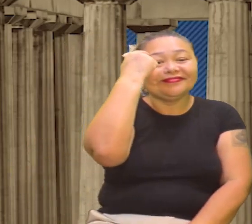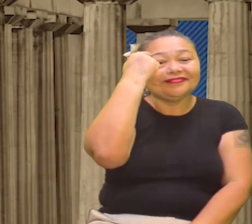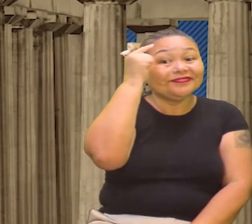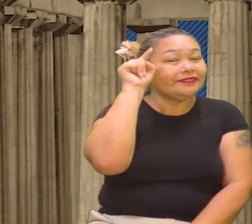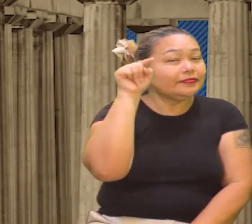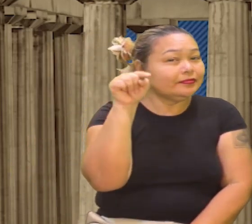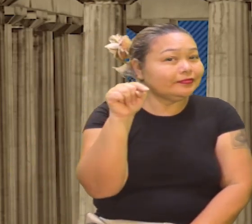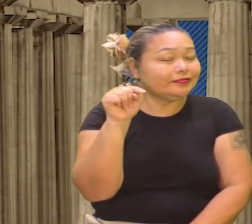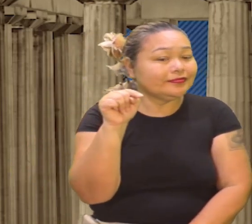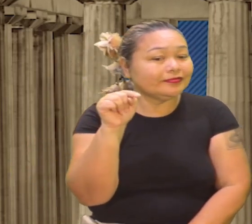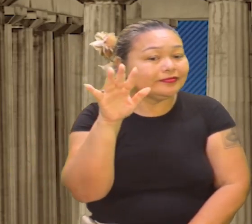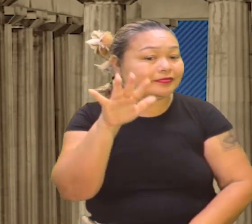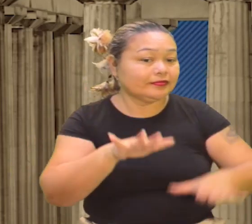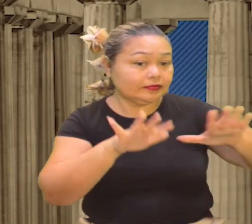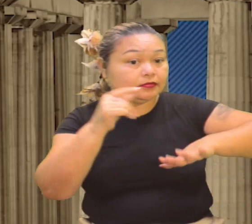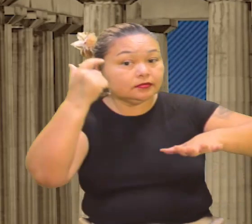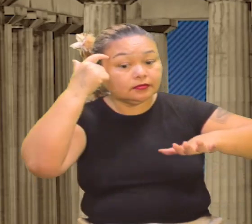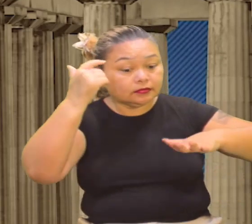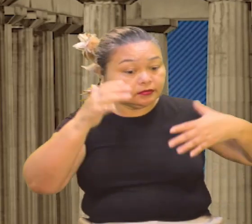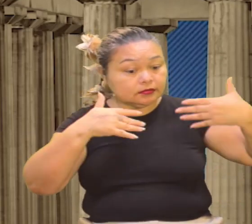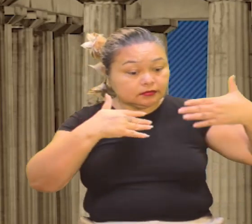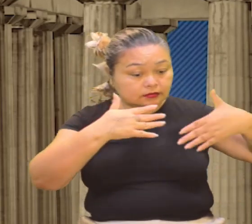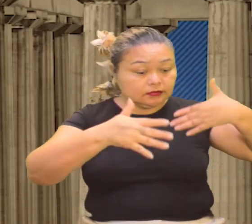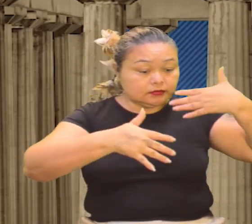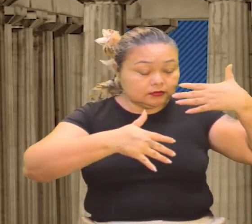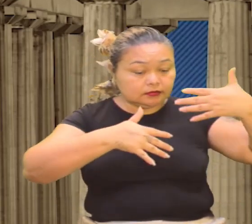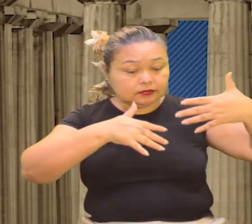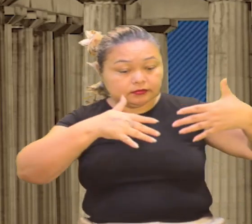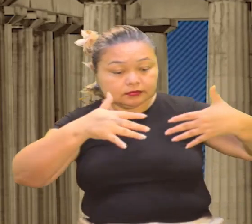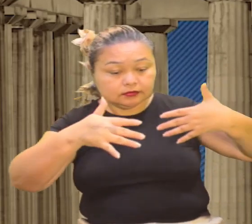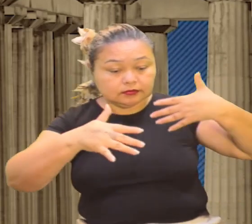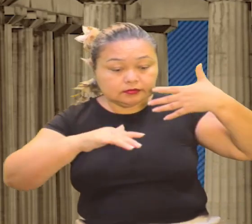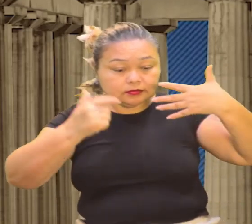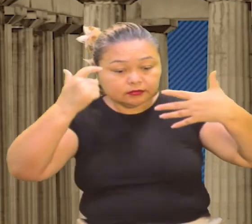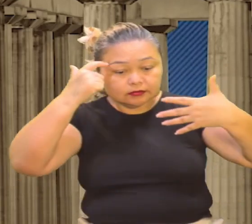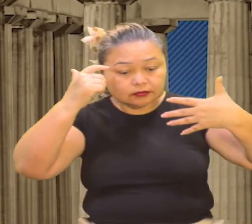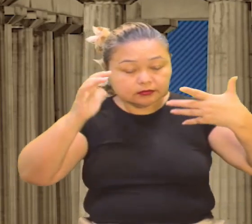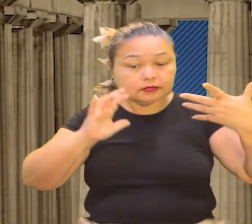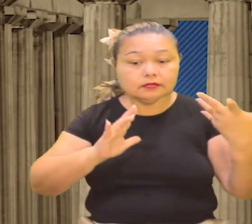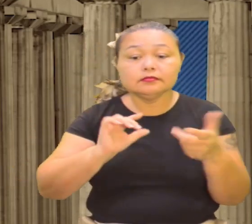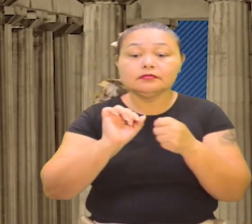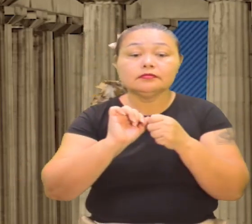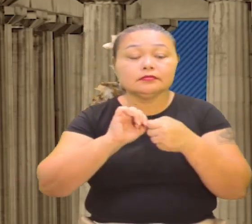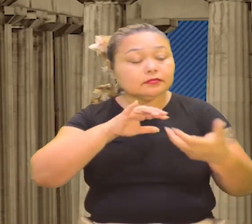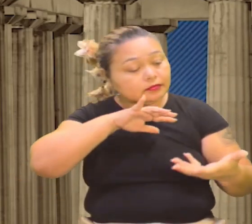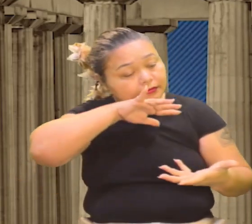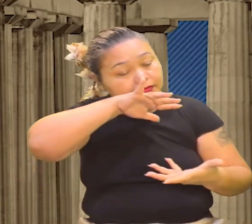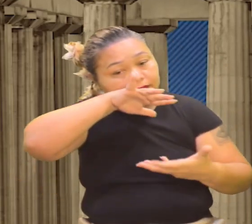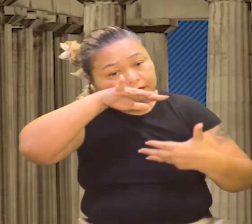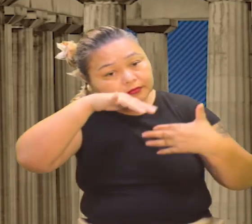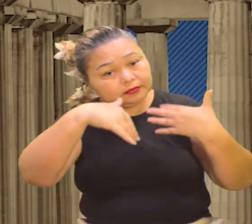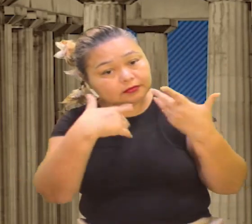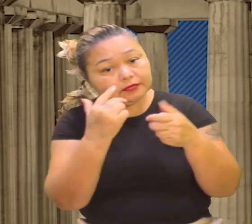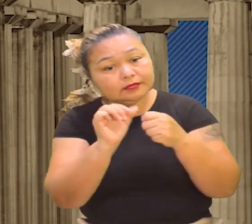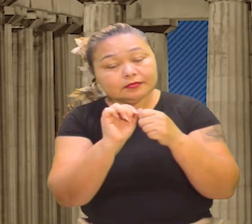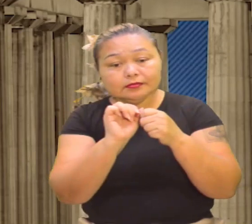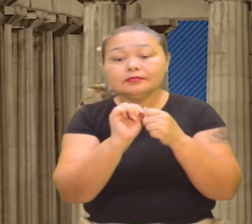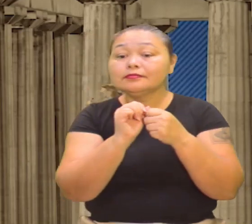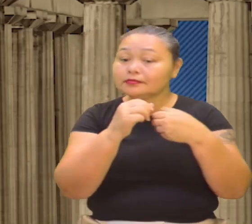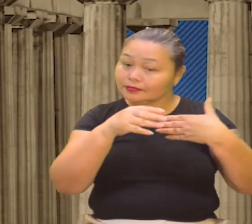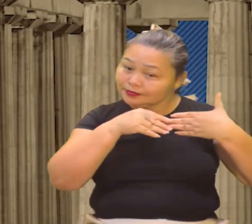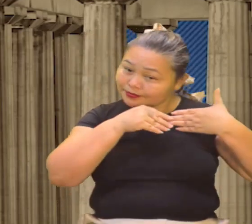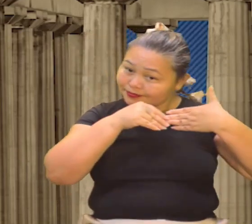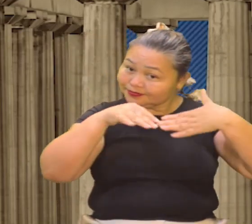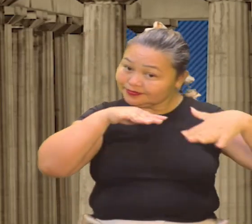saiu daqui, porque as ideias movem o mundo, segundo Platão. Então, essa ideia vai mover o nosso estado de